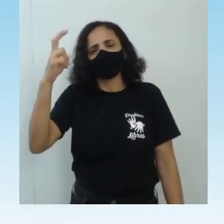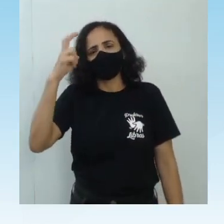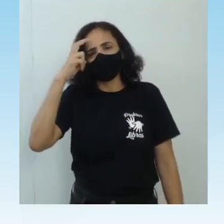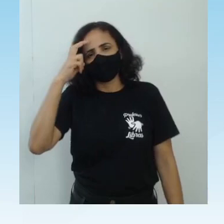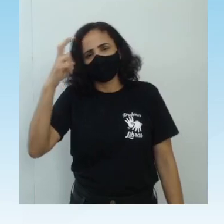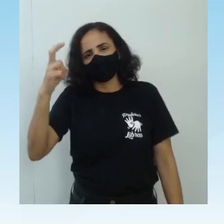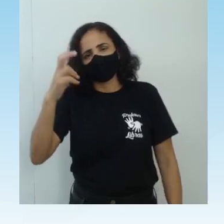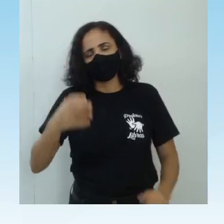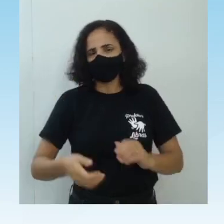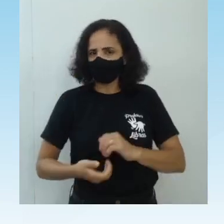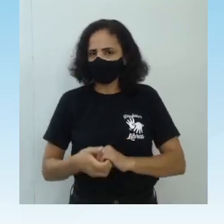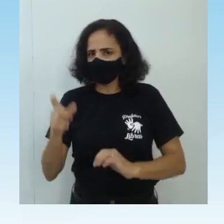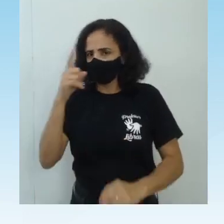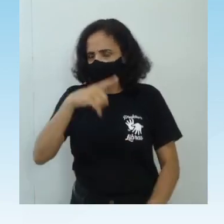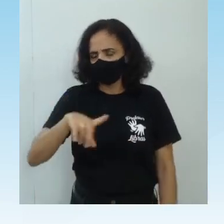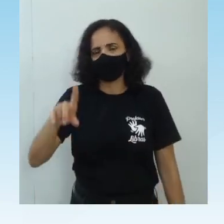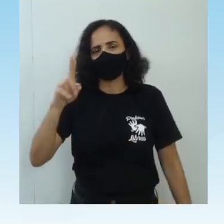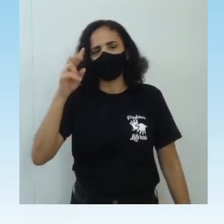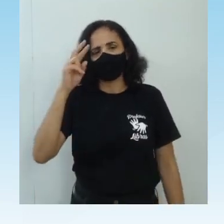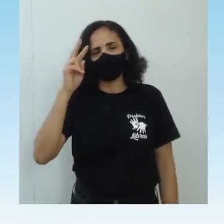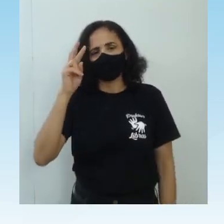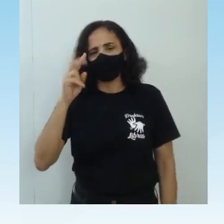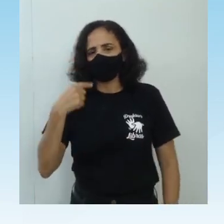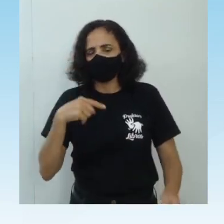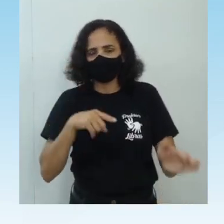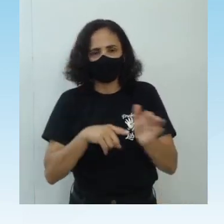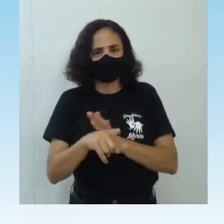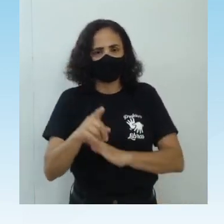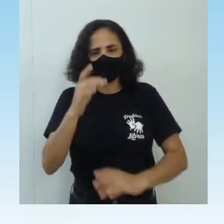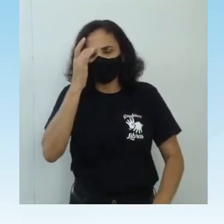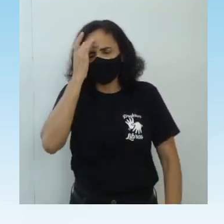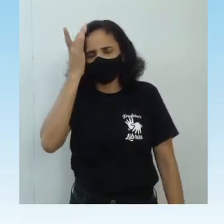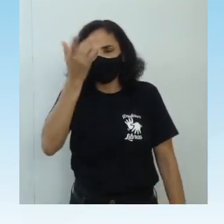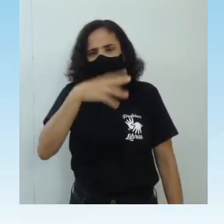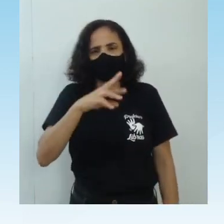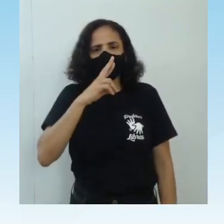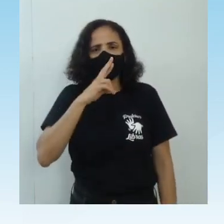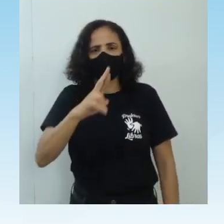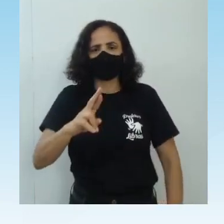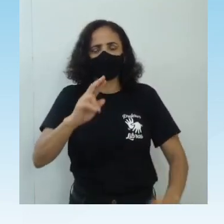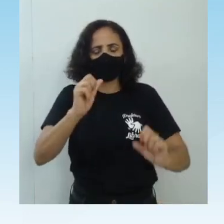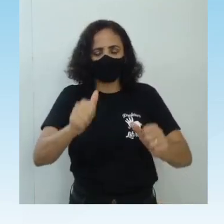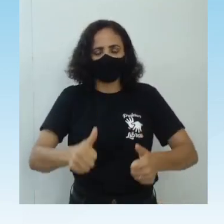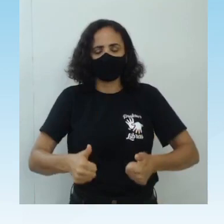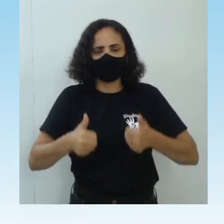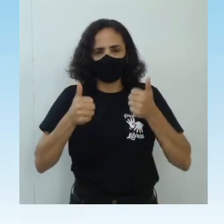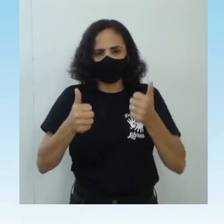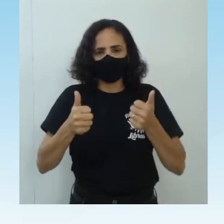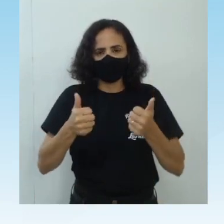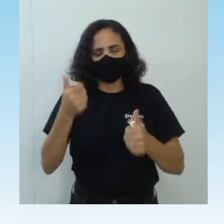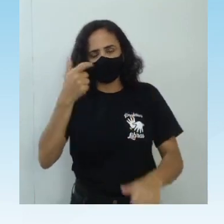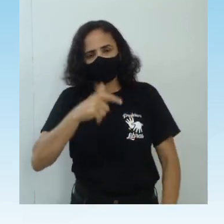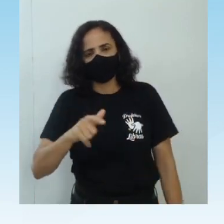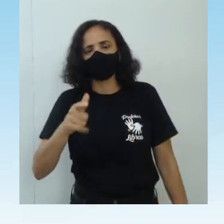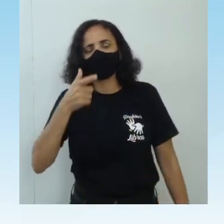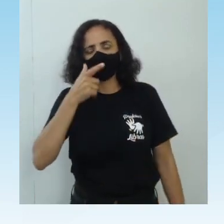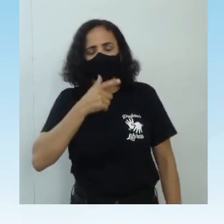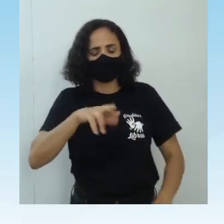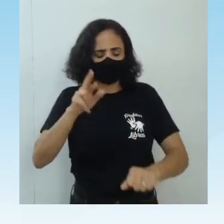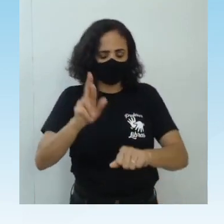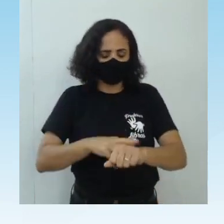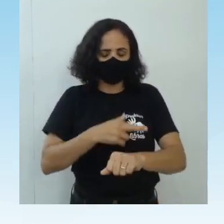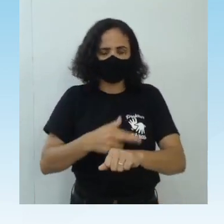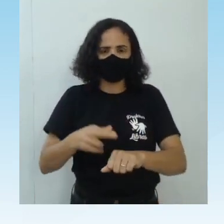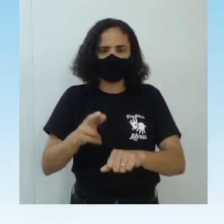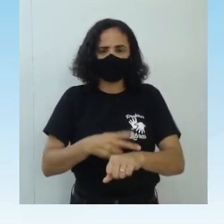pergunta mais fácil se eu fosse vocês respondiam logo essa pergunta e pegava a chefe pela palavra porque ela disse que vai